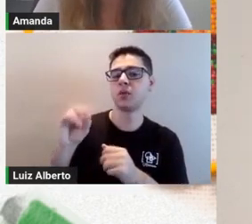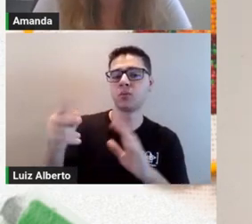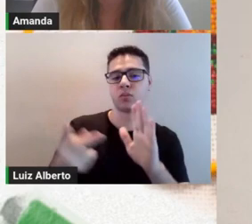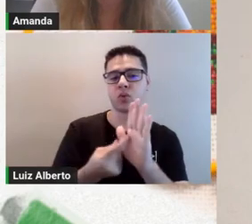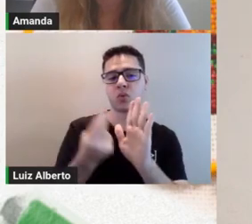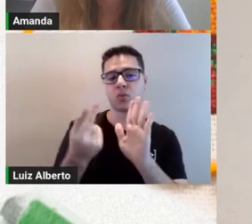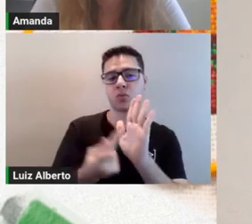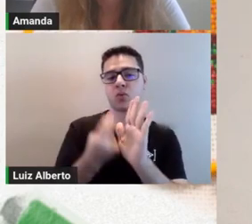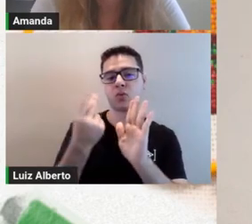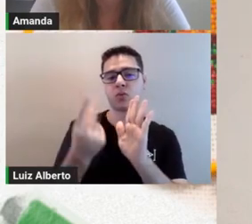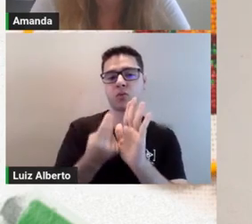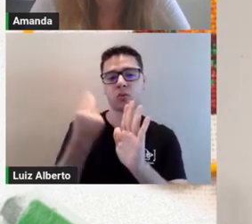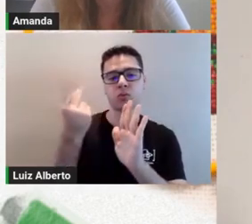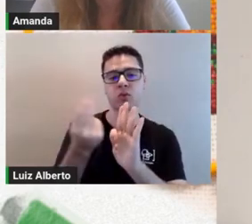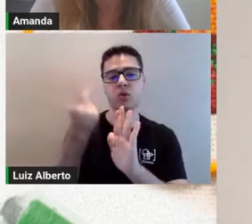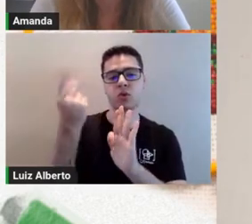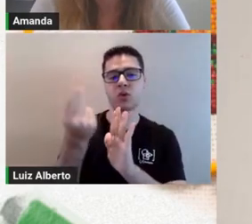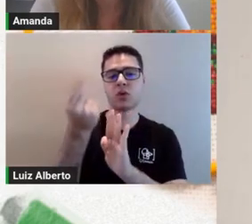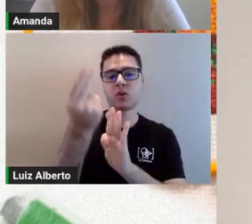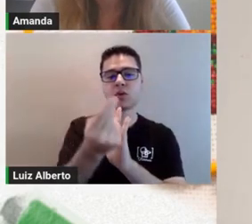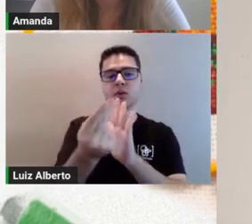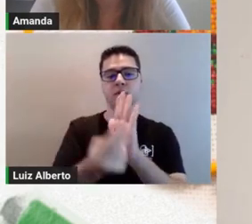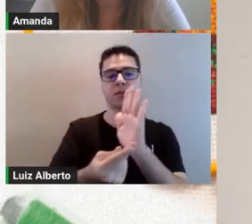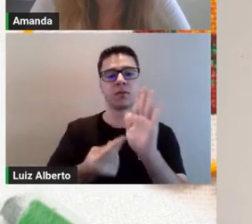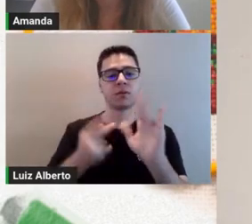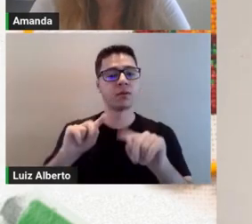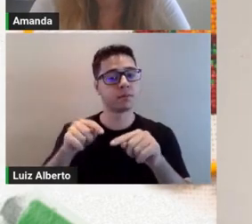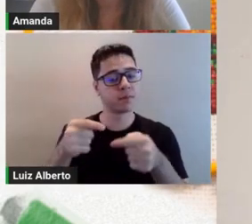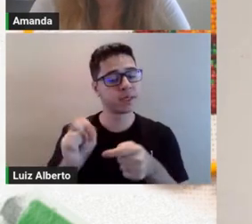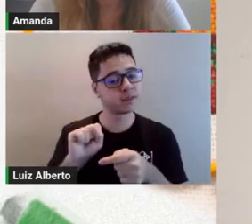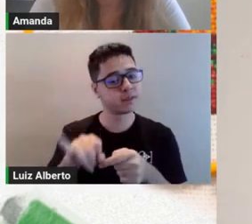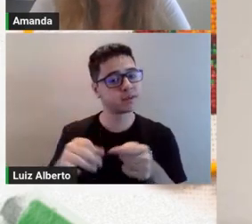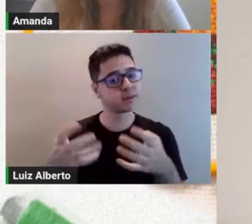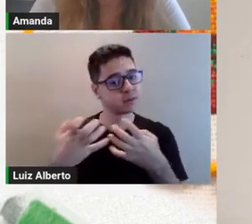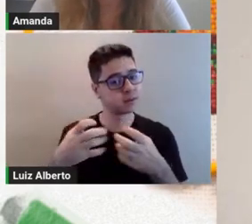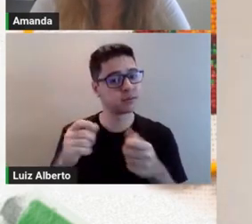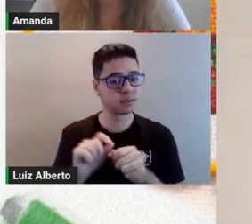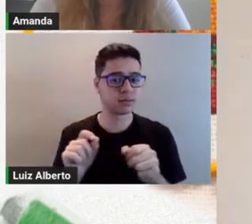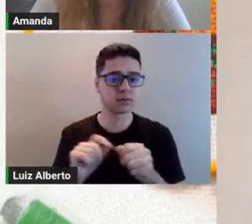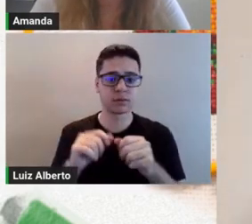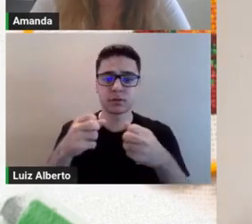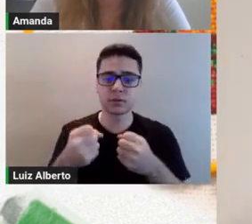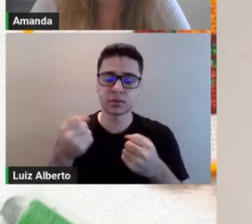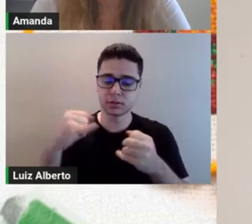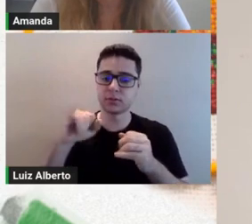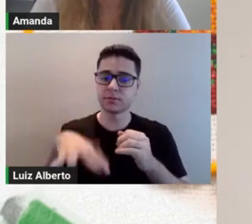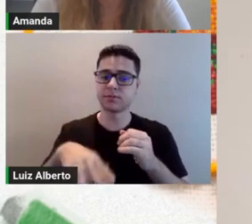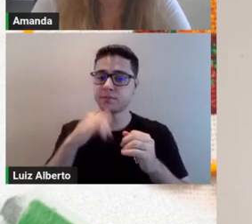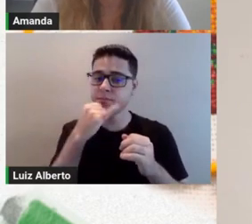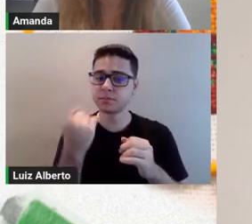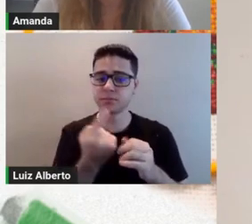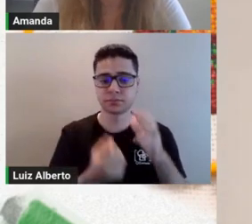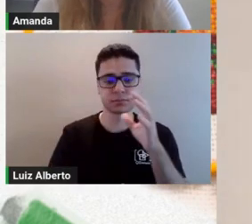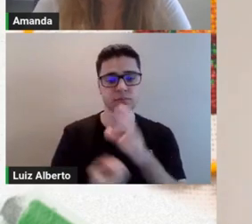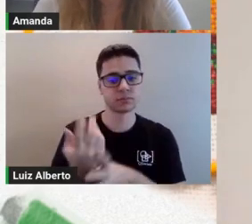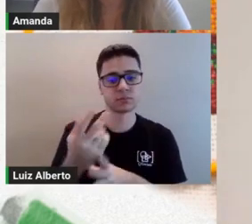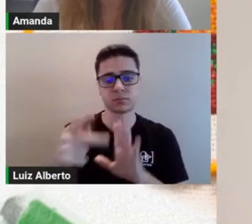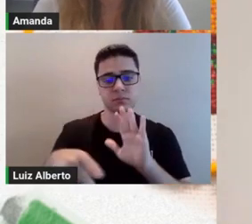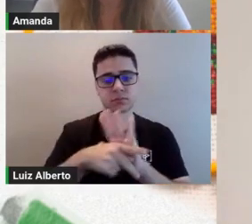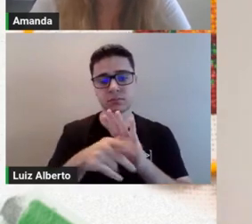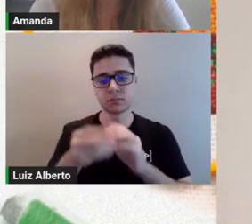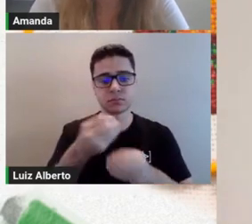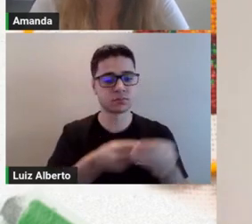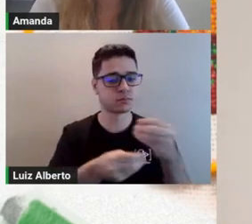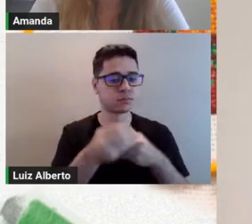se vocês quiserem, pode fazer sim. Geral, a gente constrói o círculo cromático a partir da mescla das